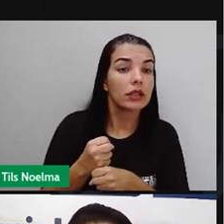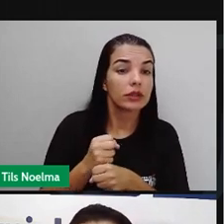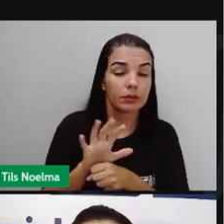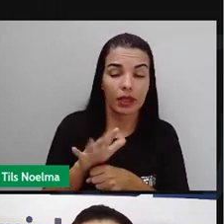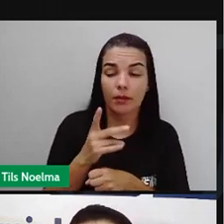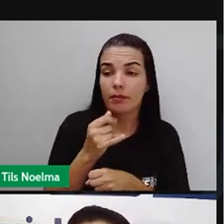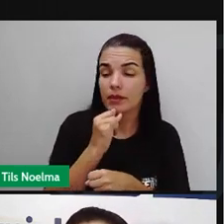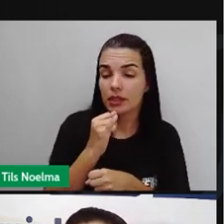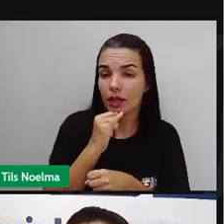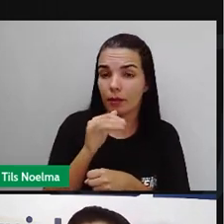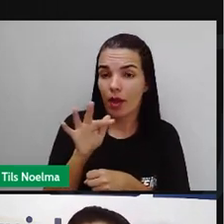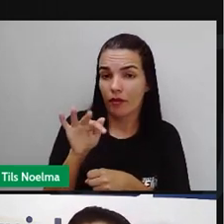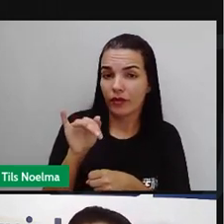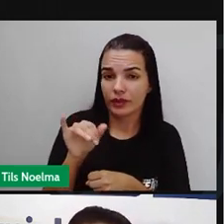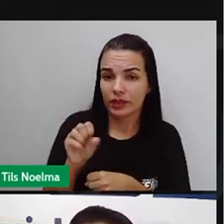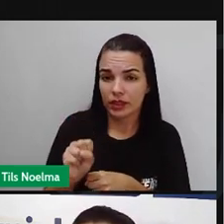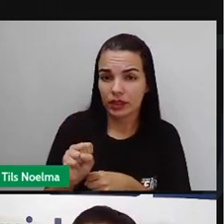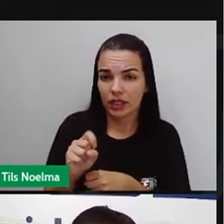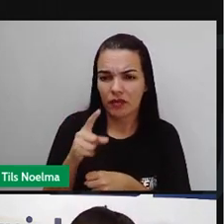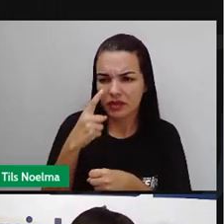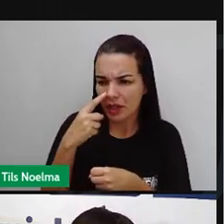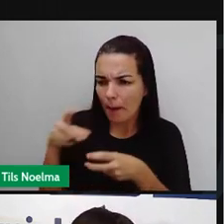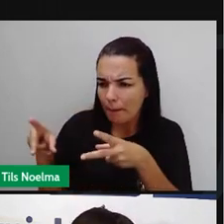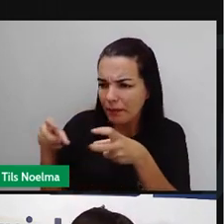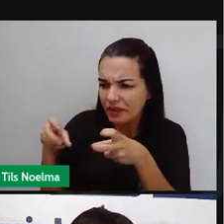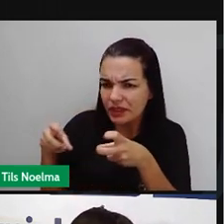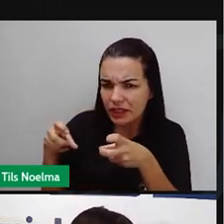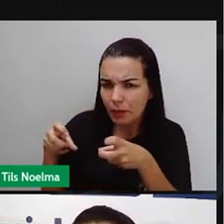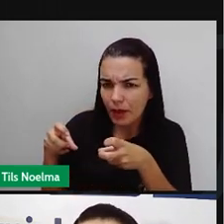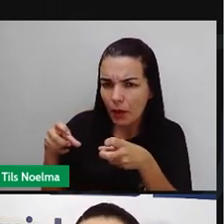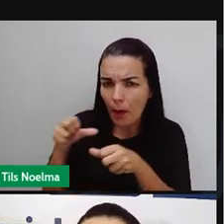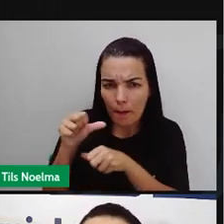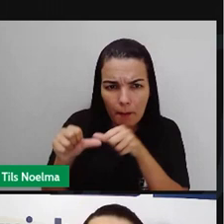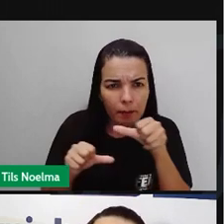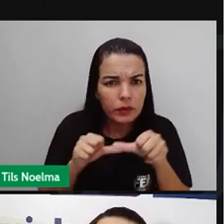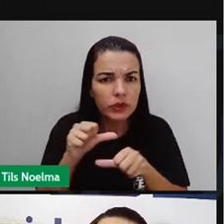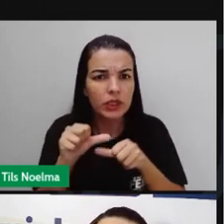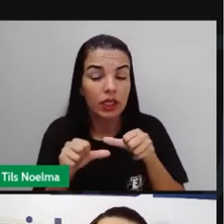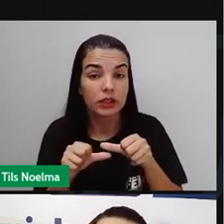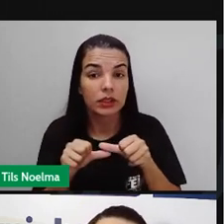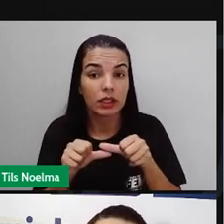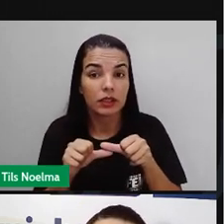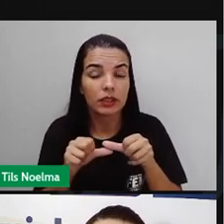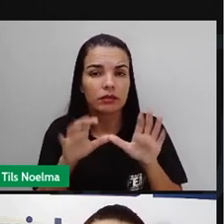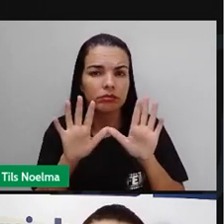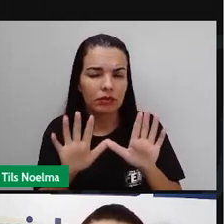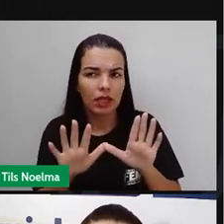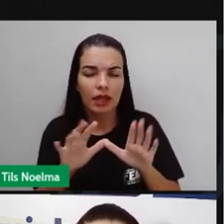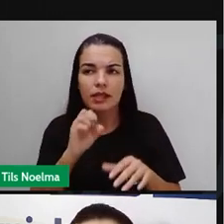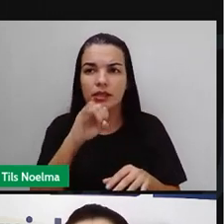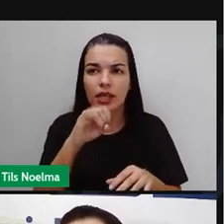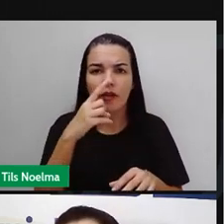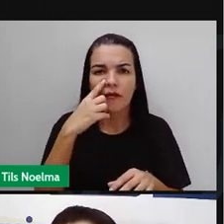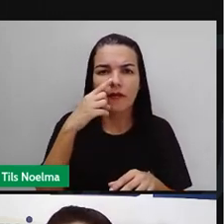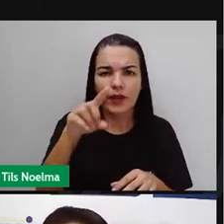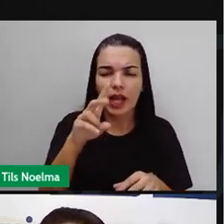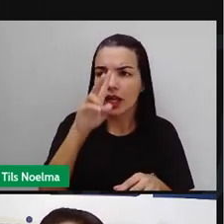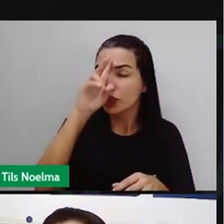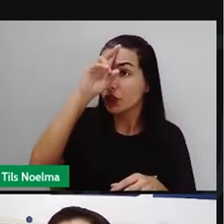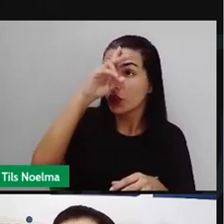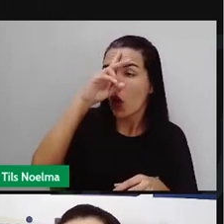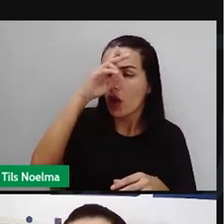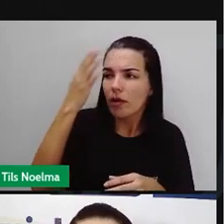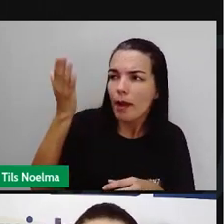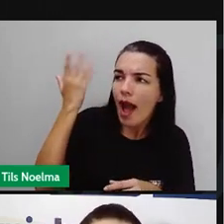nossa cidade, ela sofreu aí nos últimos anos? Vocês perceberam algum tipo de mudança? Se vocês forem olhar a história de Feira de Santana até